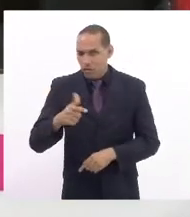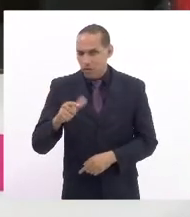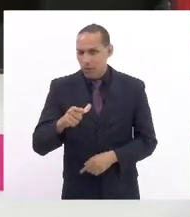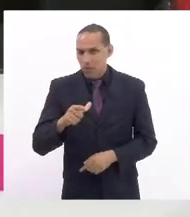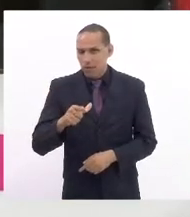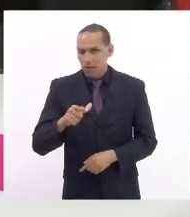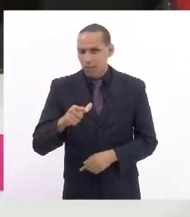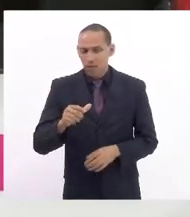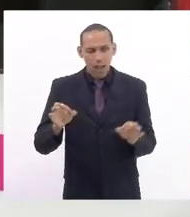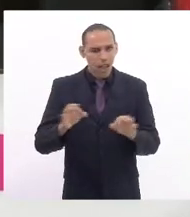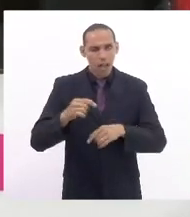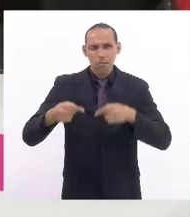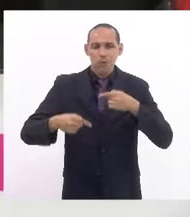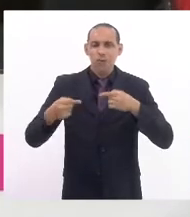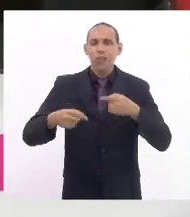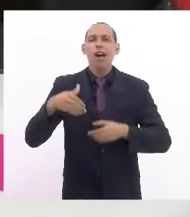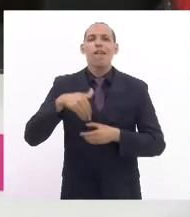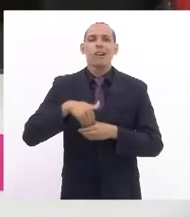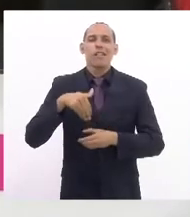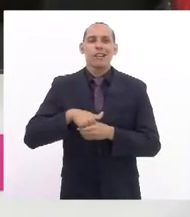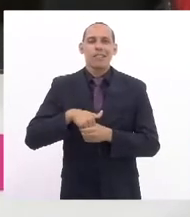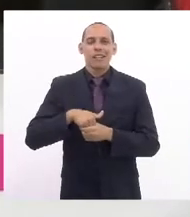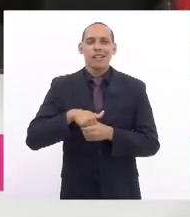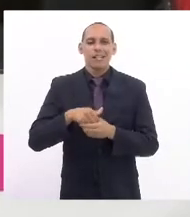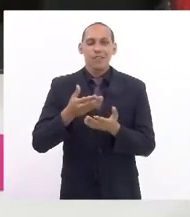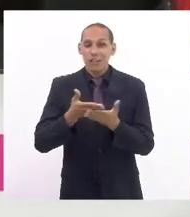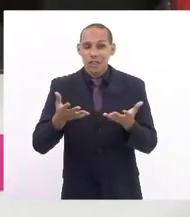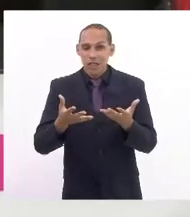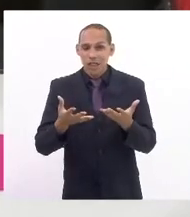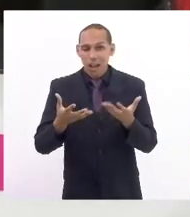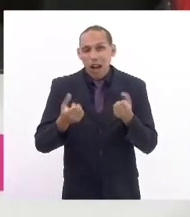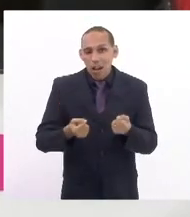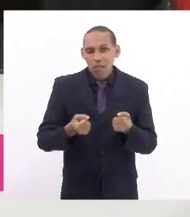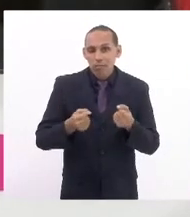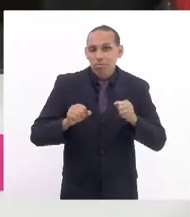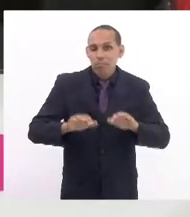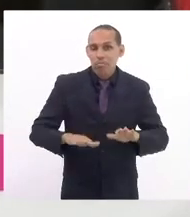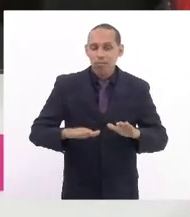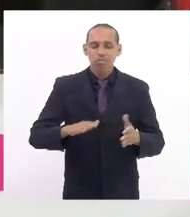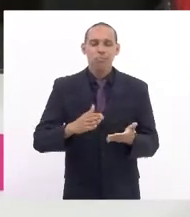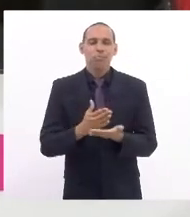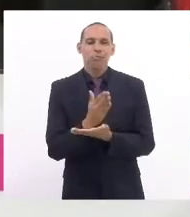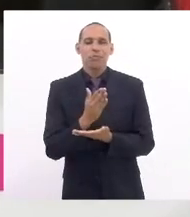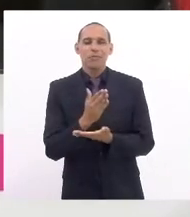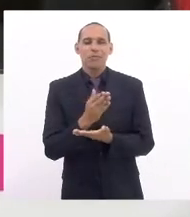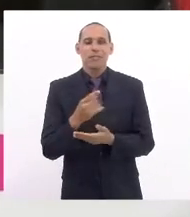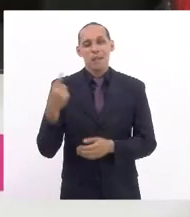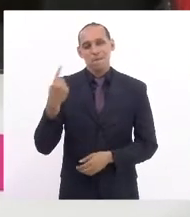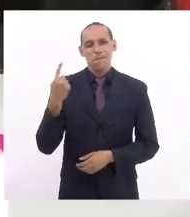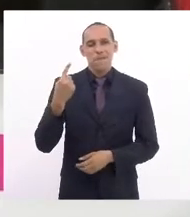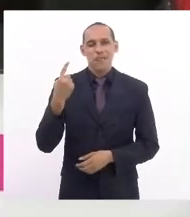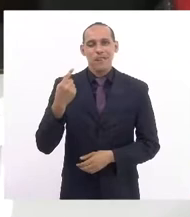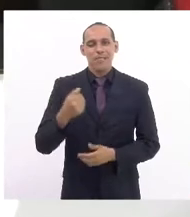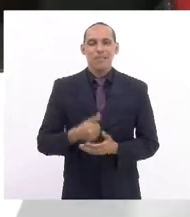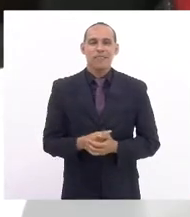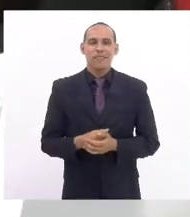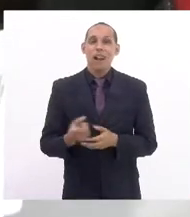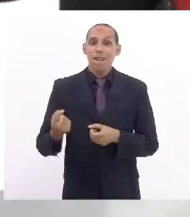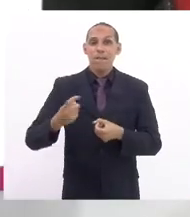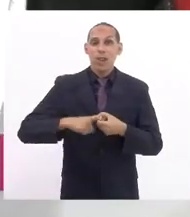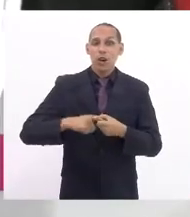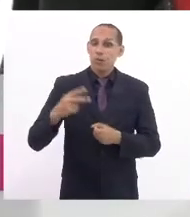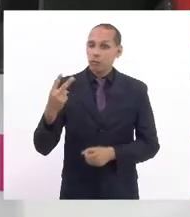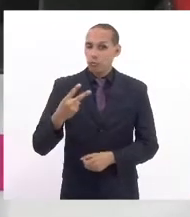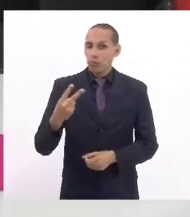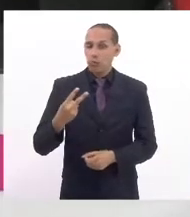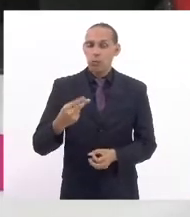encerrada a discussão e votação, os senhores que aprovam, permaneçam aprovado em primeira, retorna em segunda.